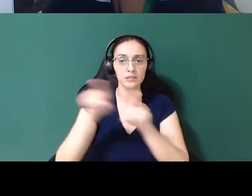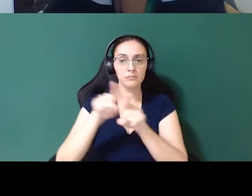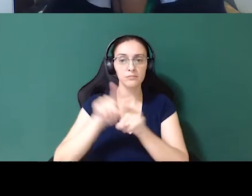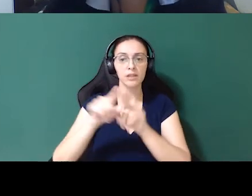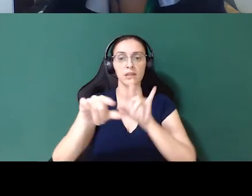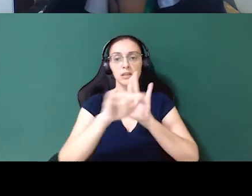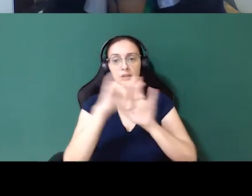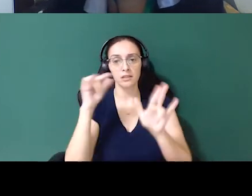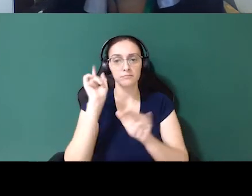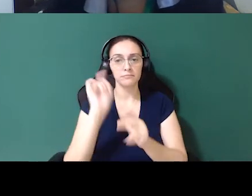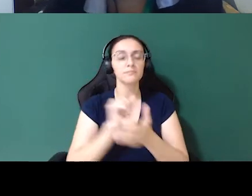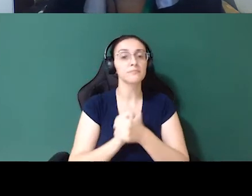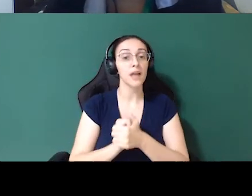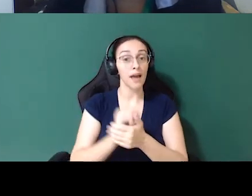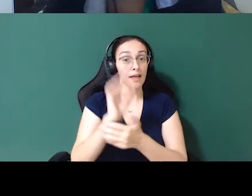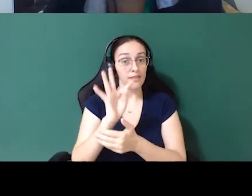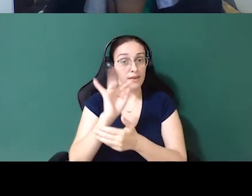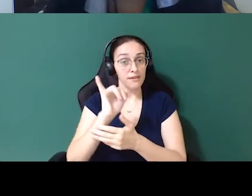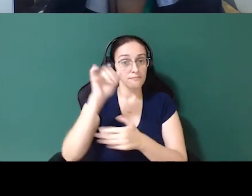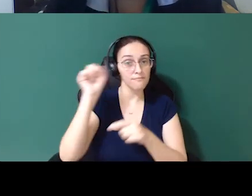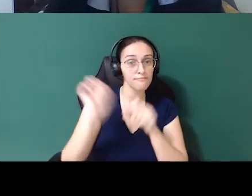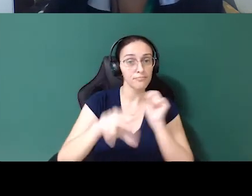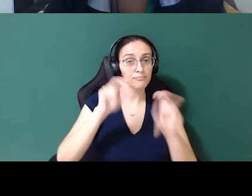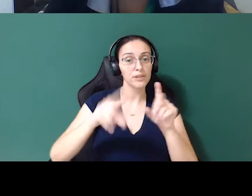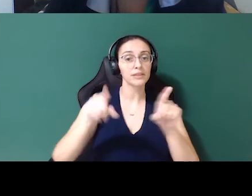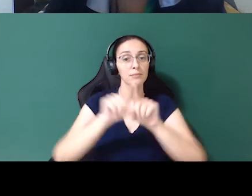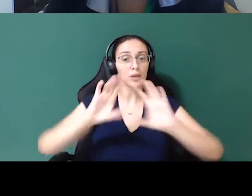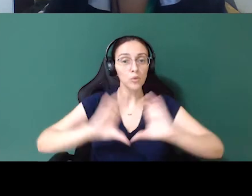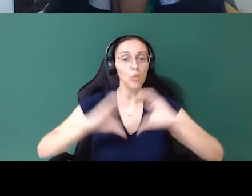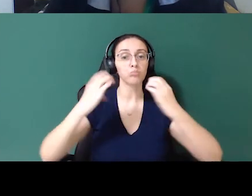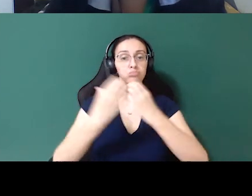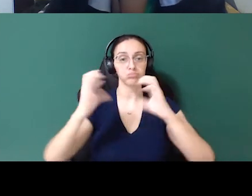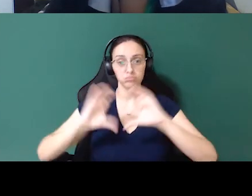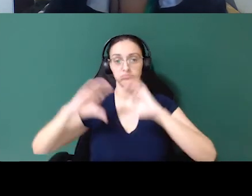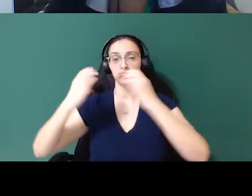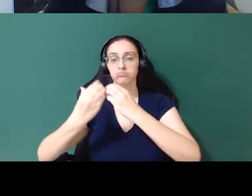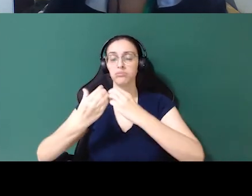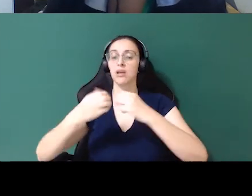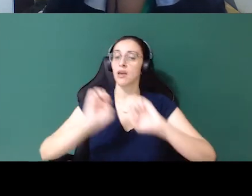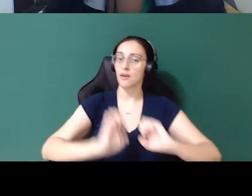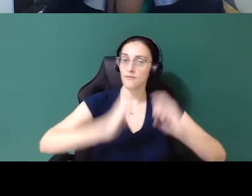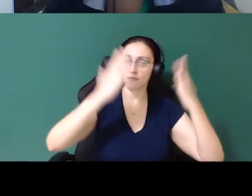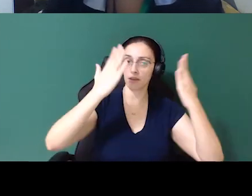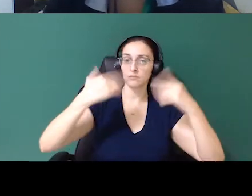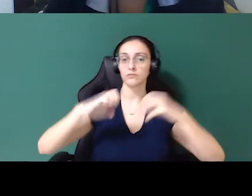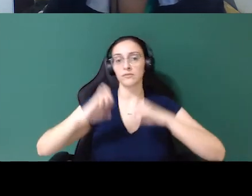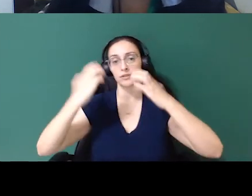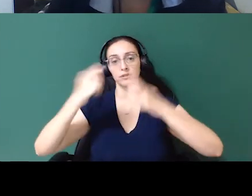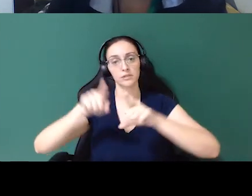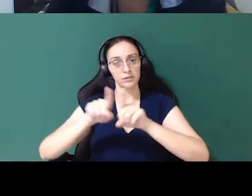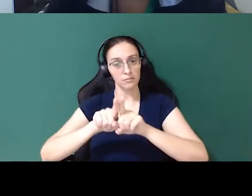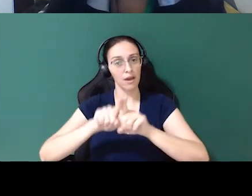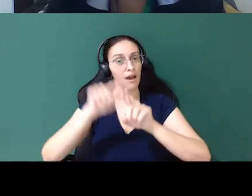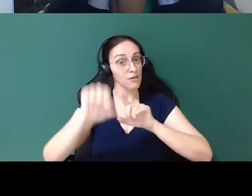Outro ponto de entrada na TI que eu acho fundamental são as comunidades e os eventos. Então, o próprio